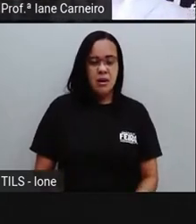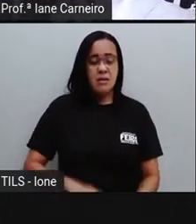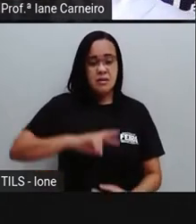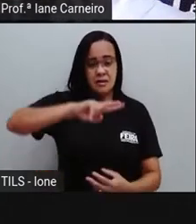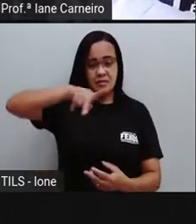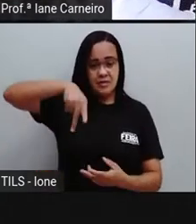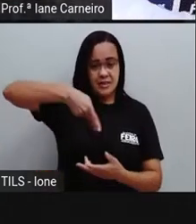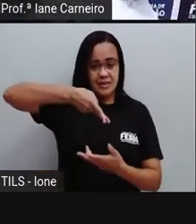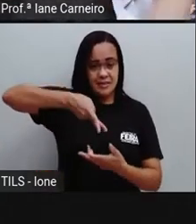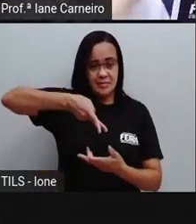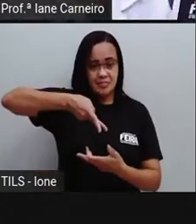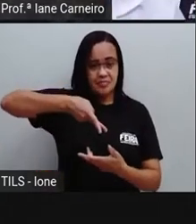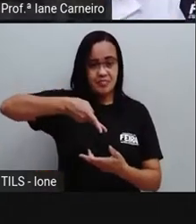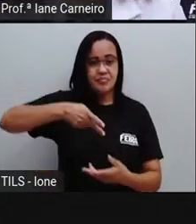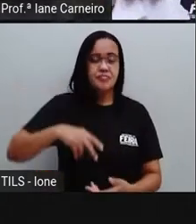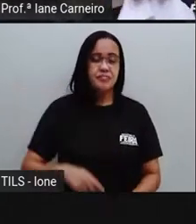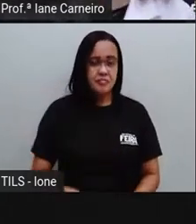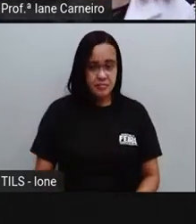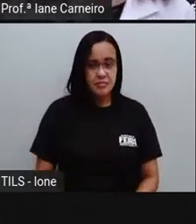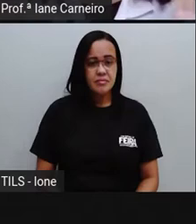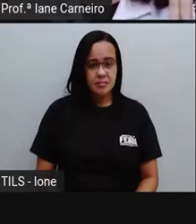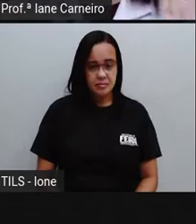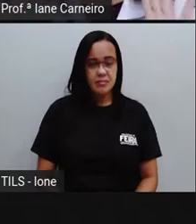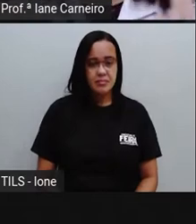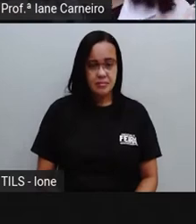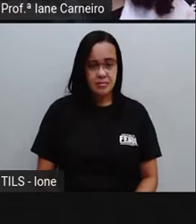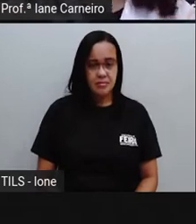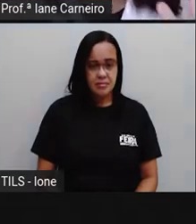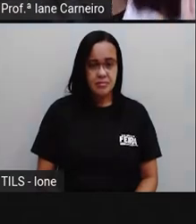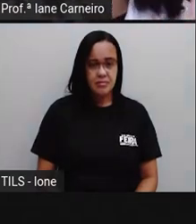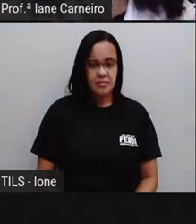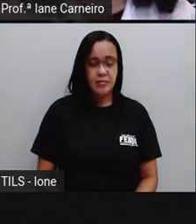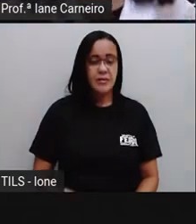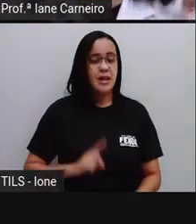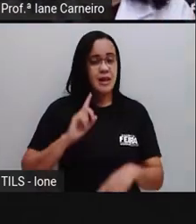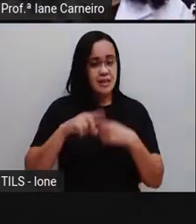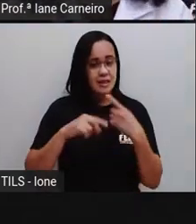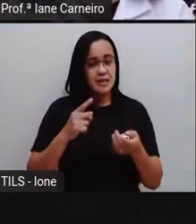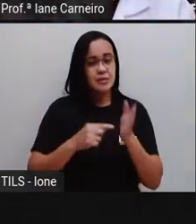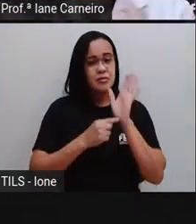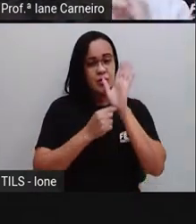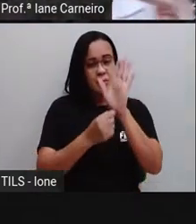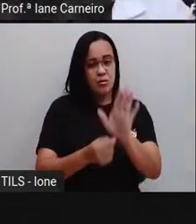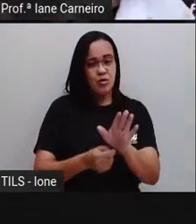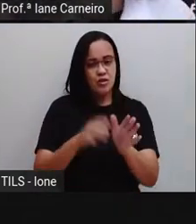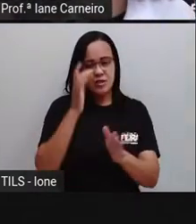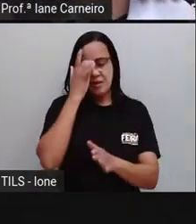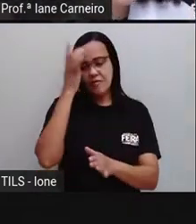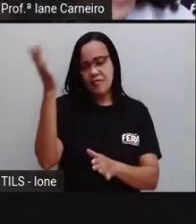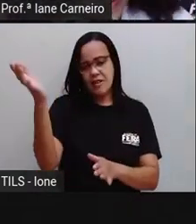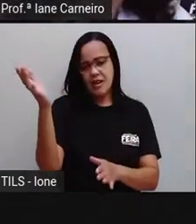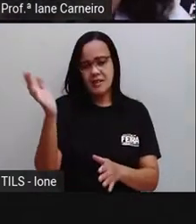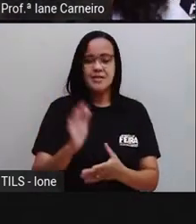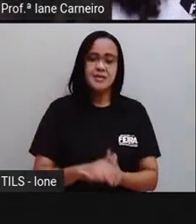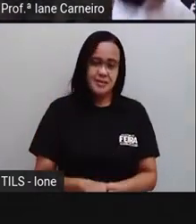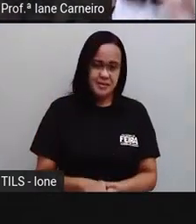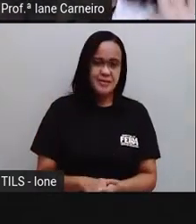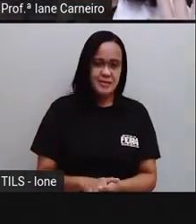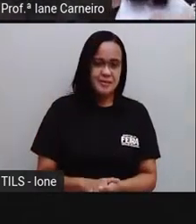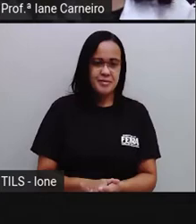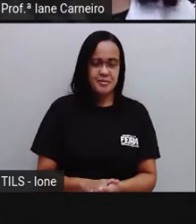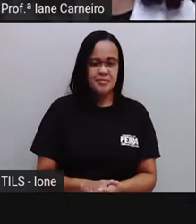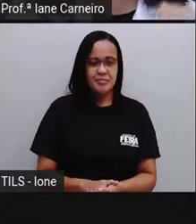Percebeu qual é a minha mão direita? Pronto. Daqui a pouco, vou lhe mostrar outra imagem para ficar mais fácil, porque a Pró aqui não consegue se mexer, né?